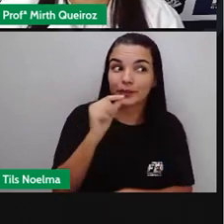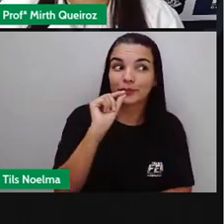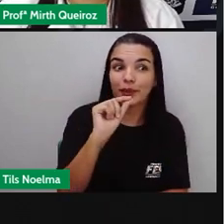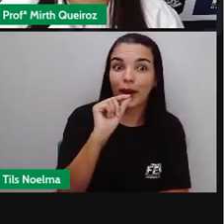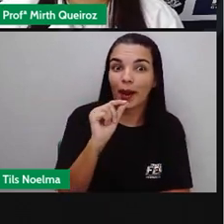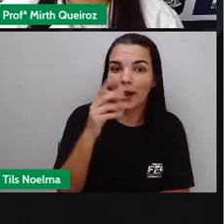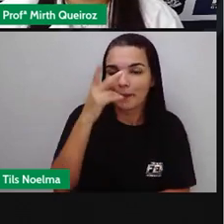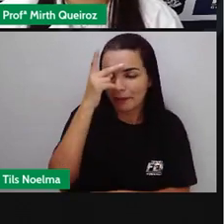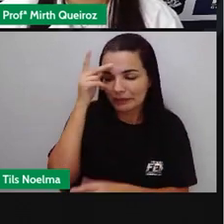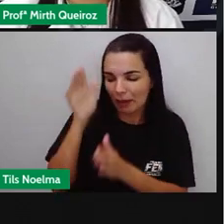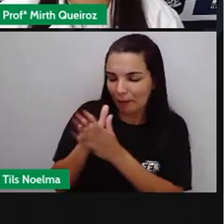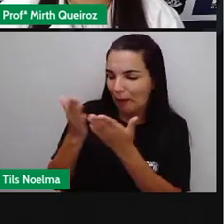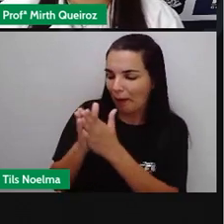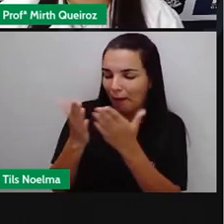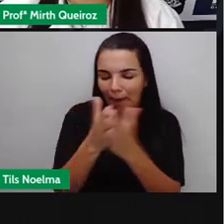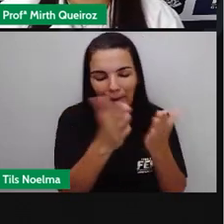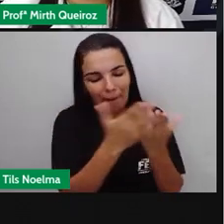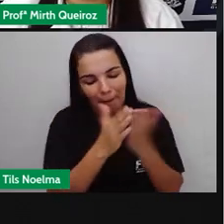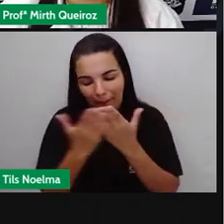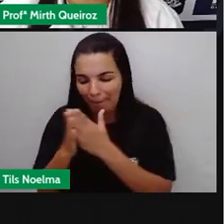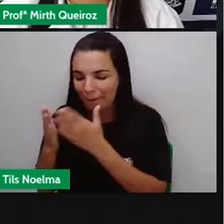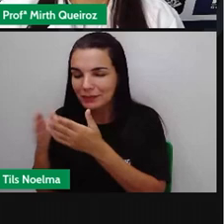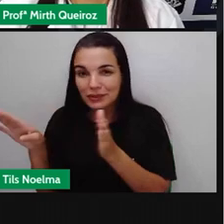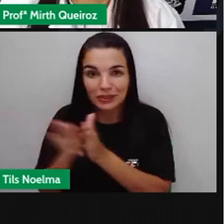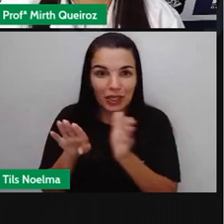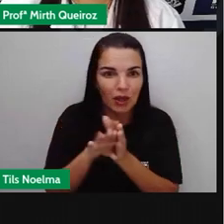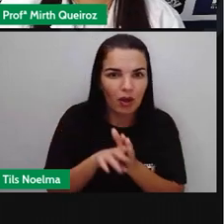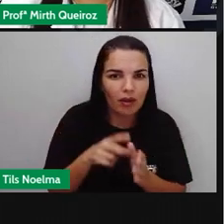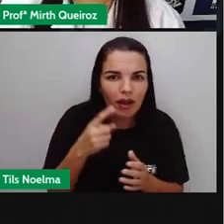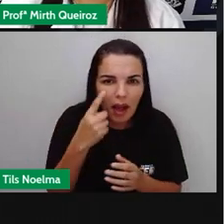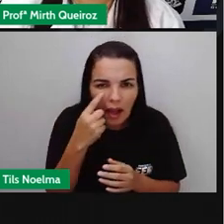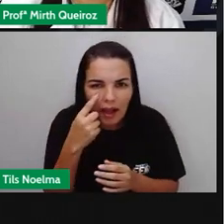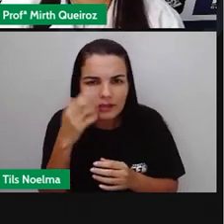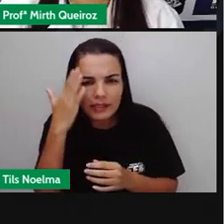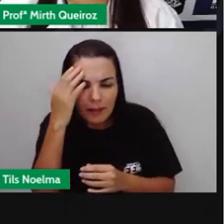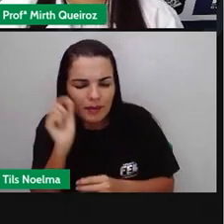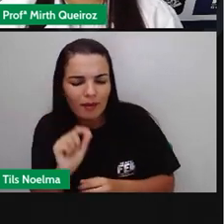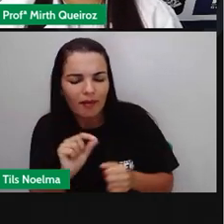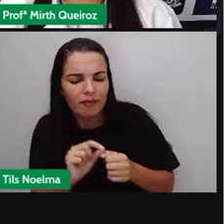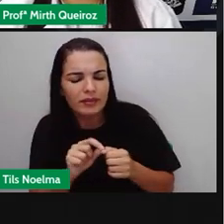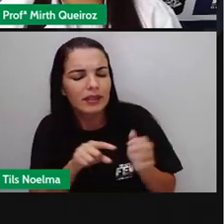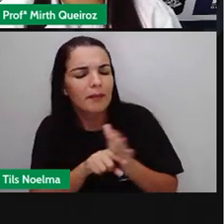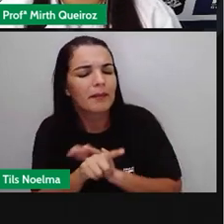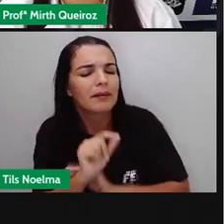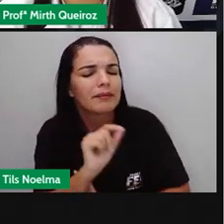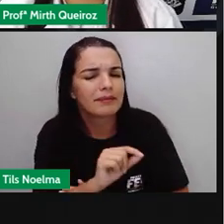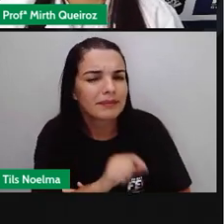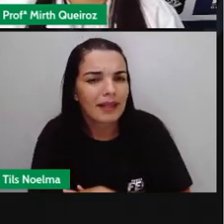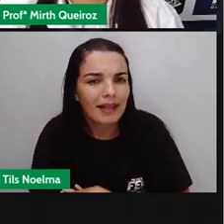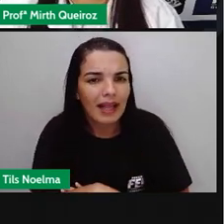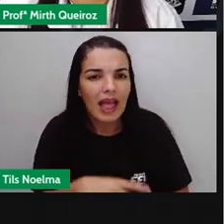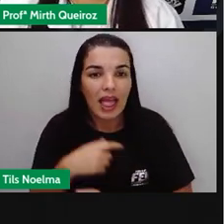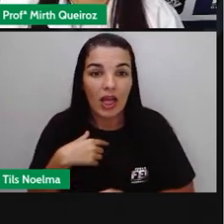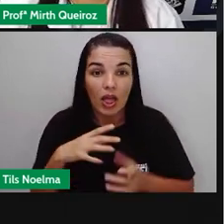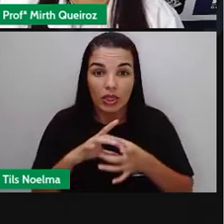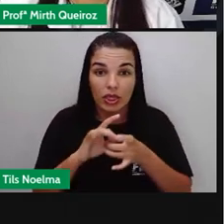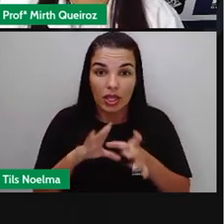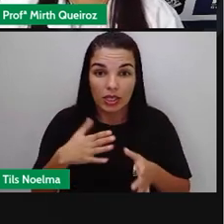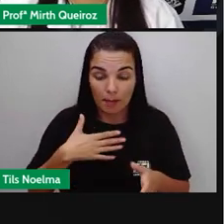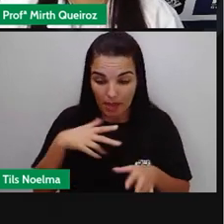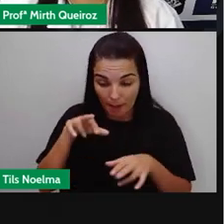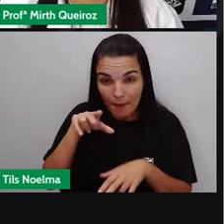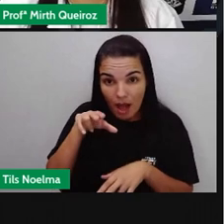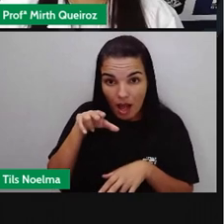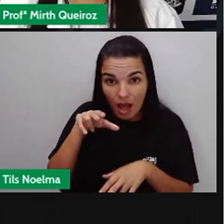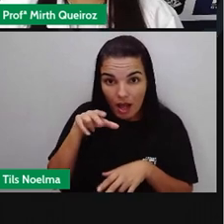Chegaram os descamisados da cidade, que são os pobres. Um deles, sabido, fez essa interpretação. Deixo meus bens à